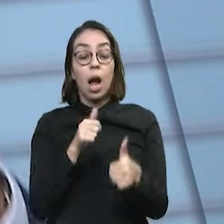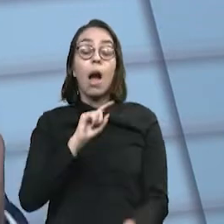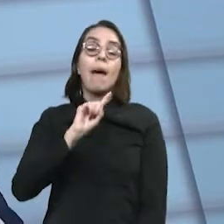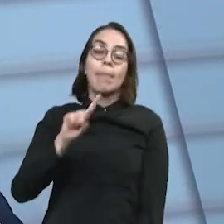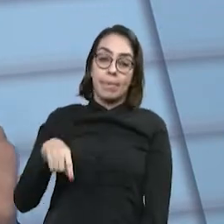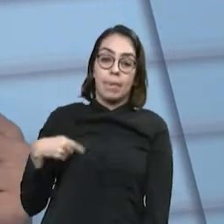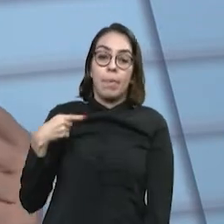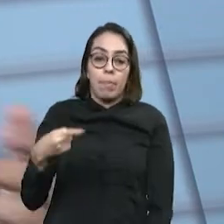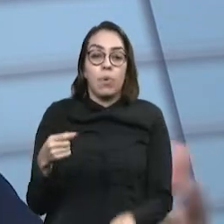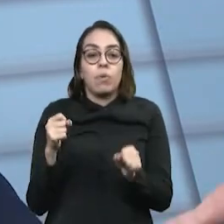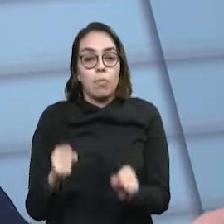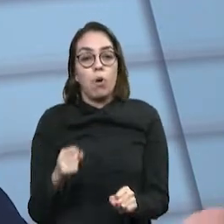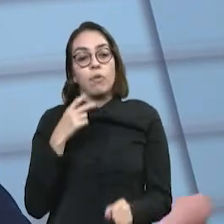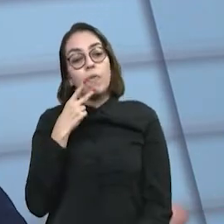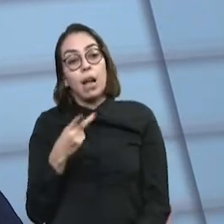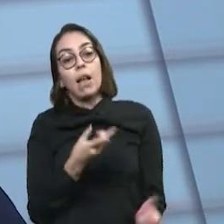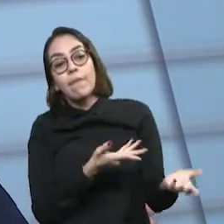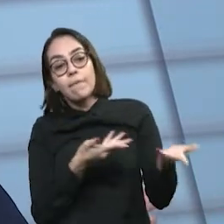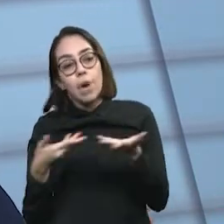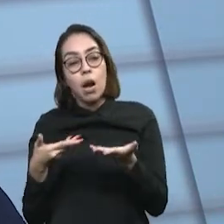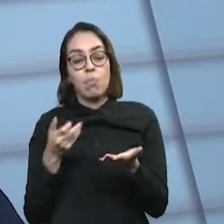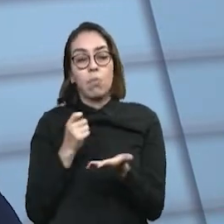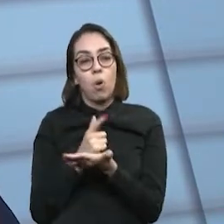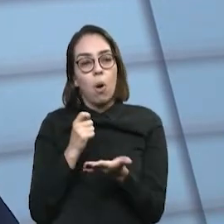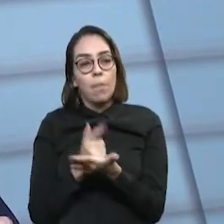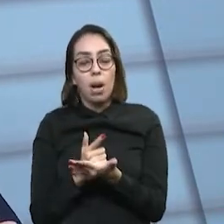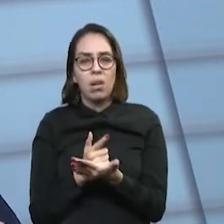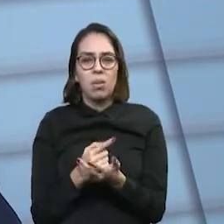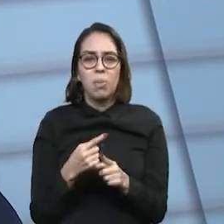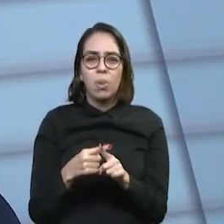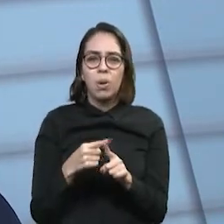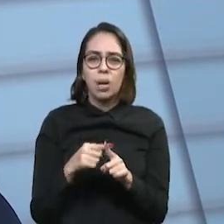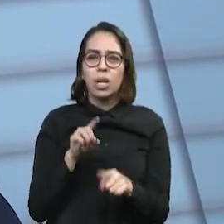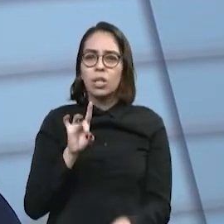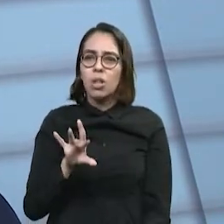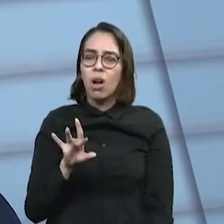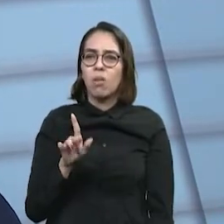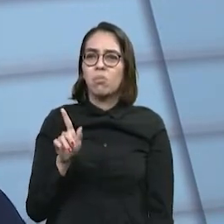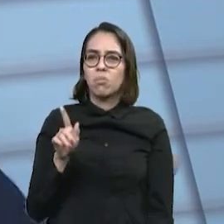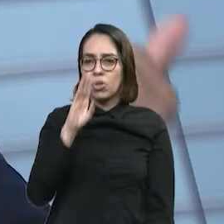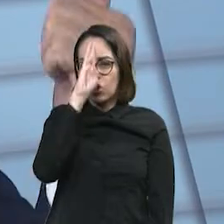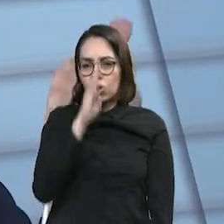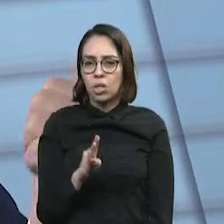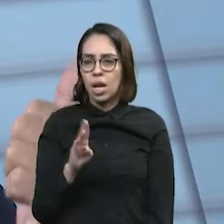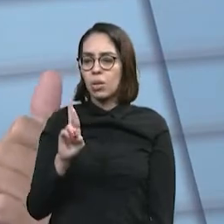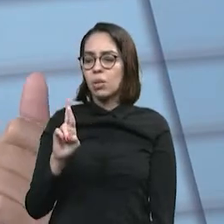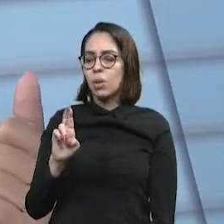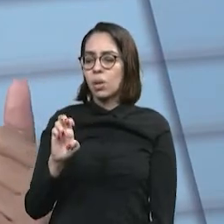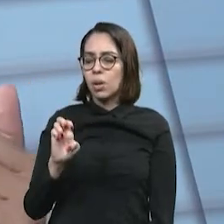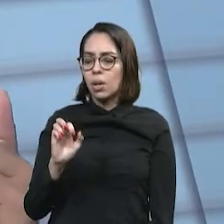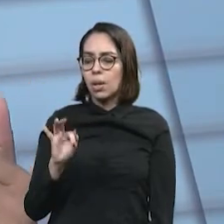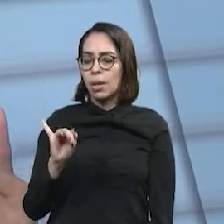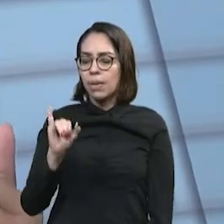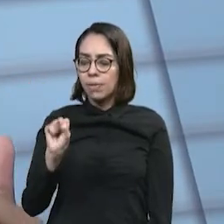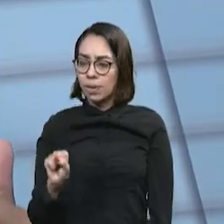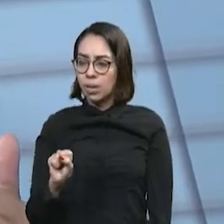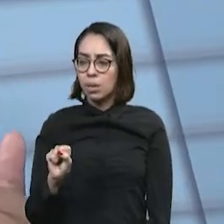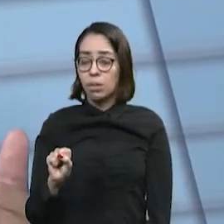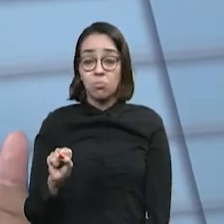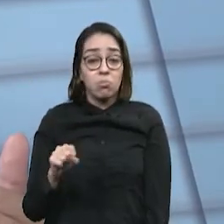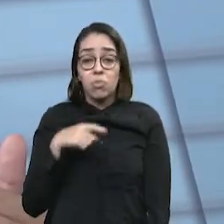reestruturar as economias. Porque só fazer o refis, Renato, e não vender, você não vai conseguir